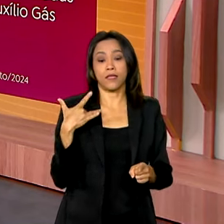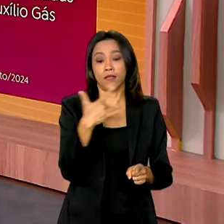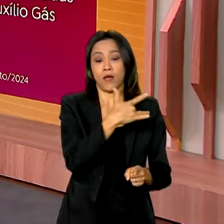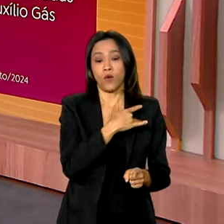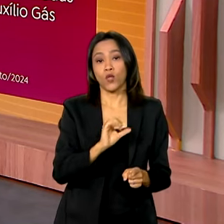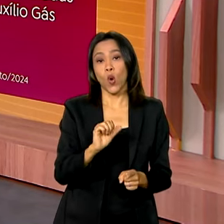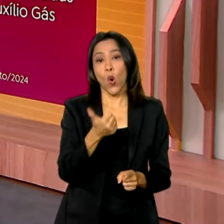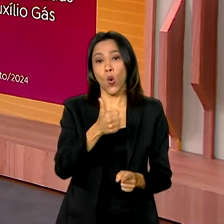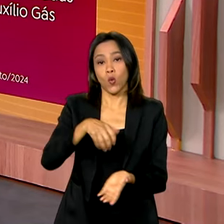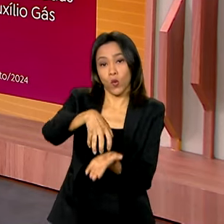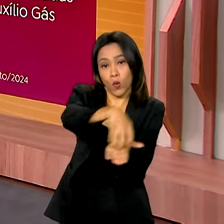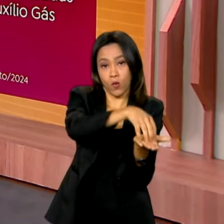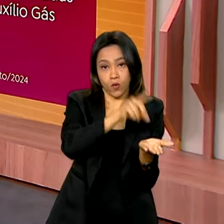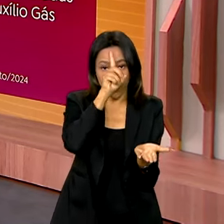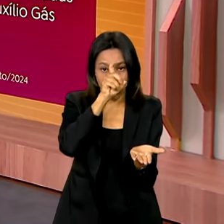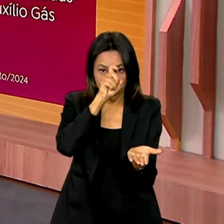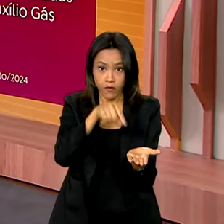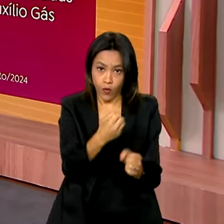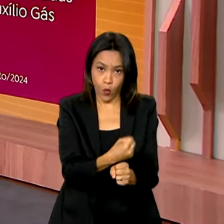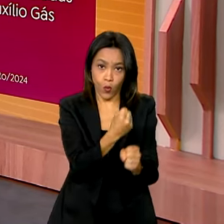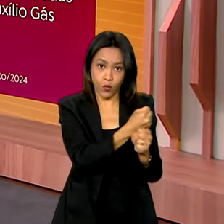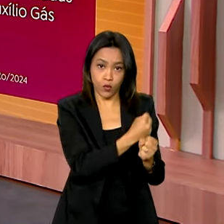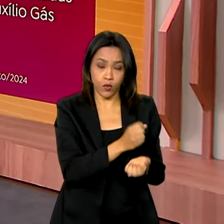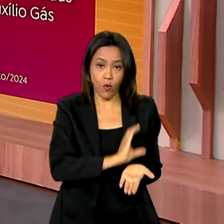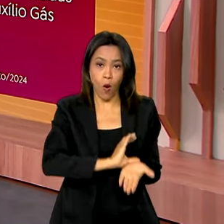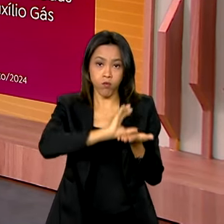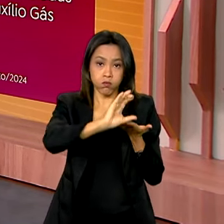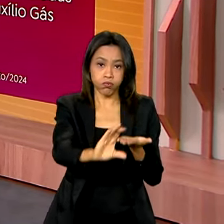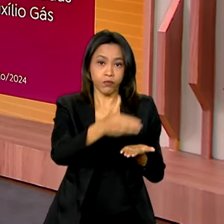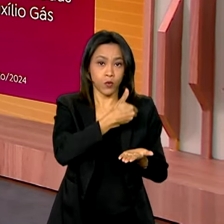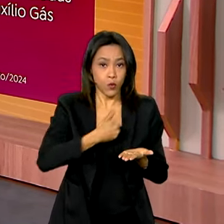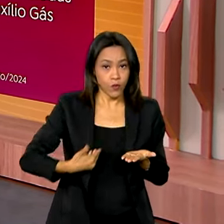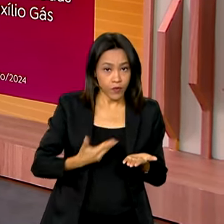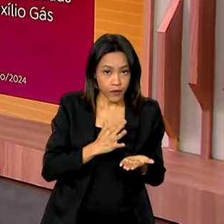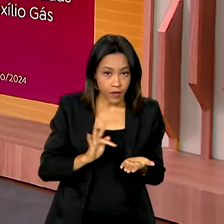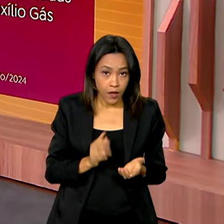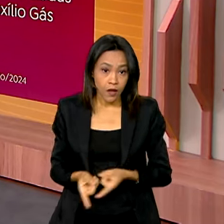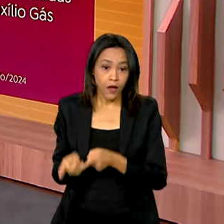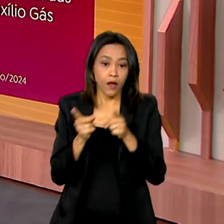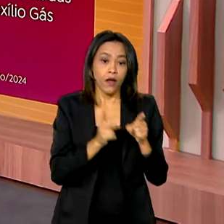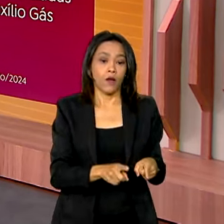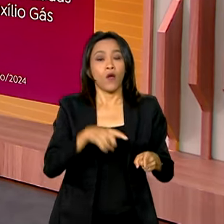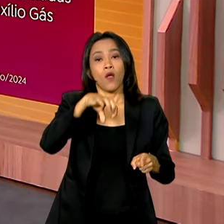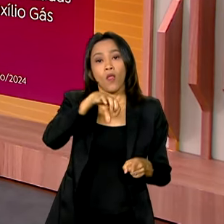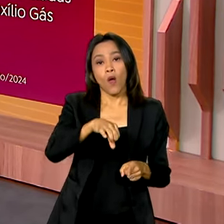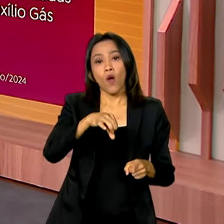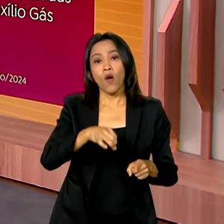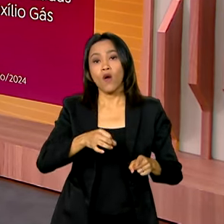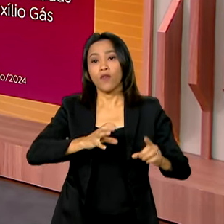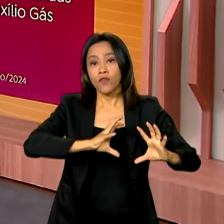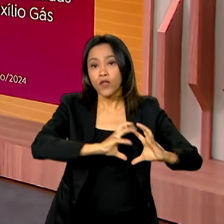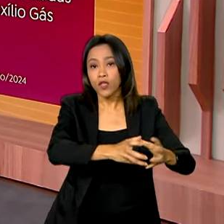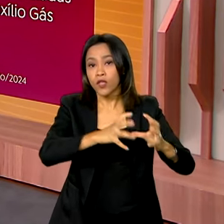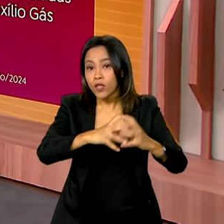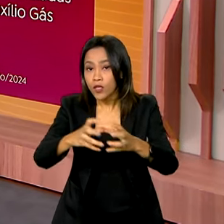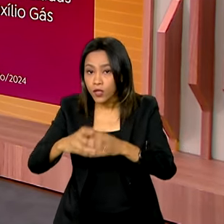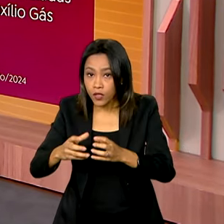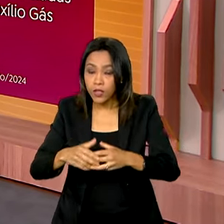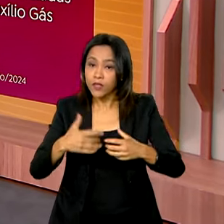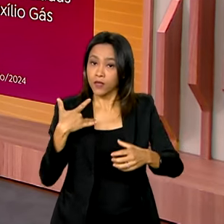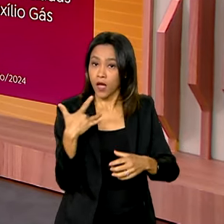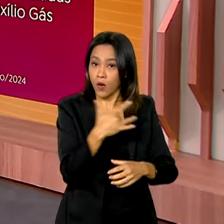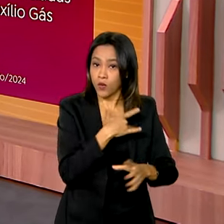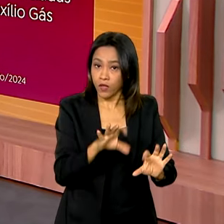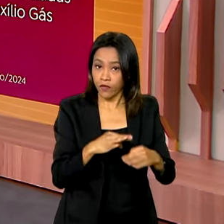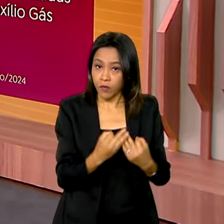de saúde, que foram construídas com recursos federais. Temos 9 equipes de saúde da família atuando em Carnaubal e